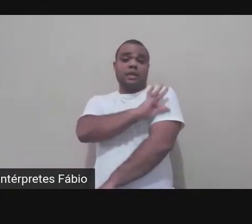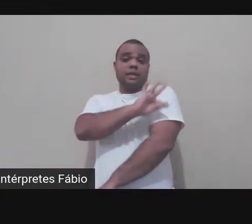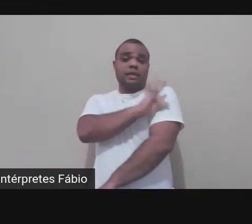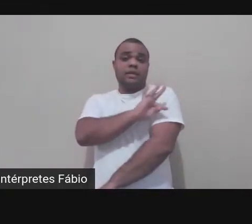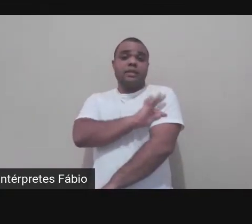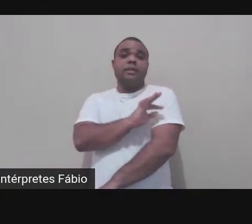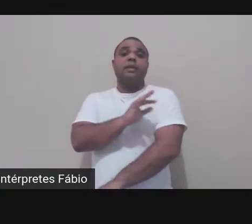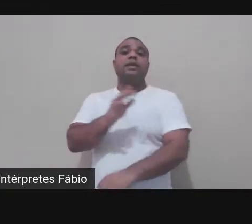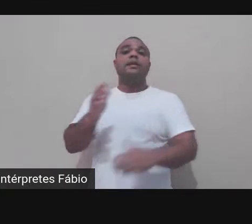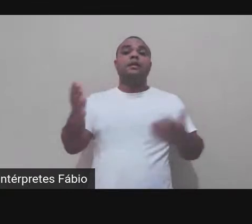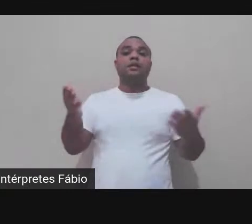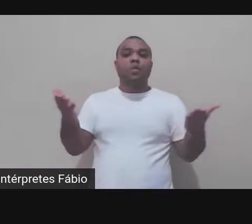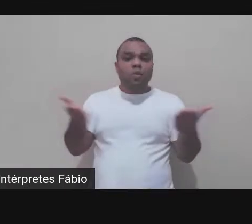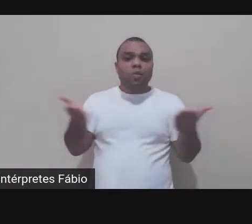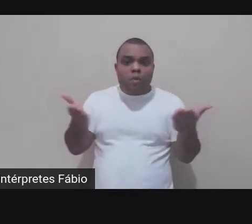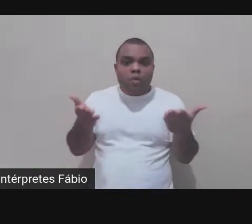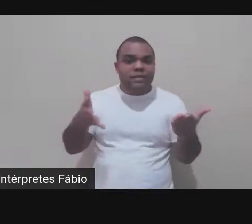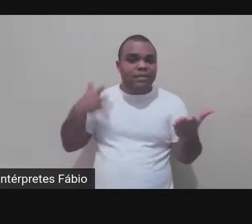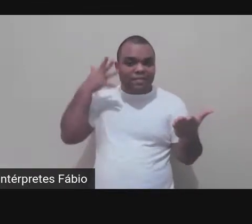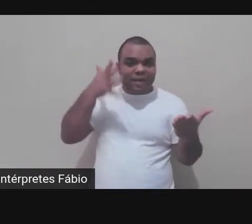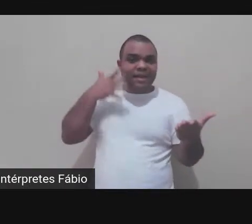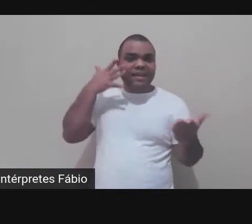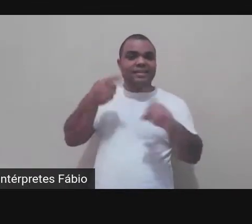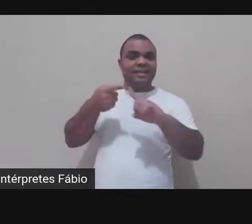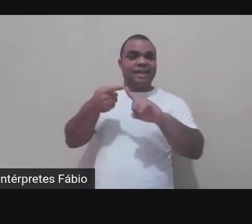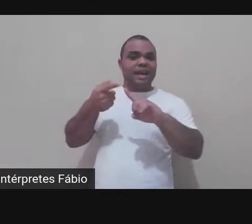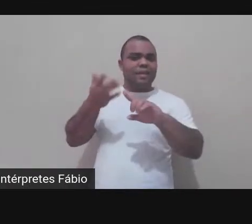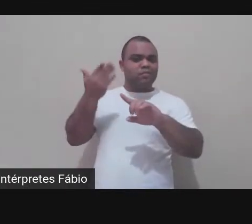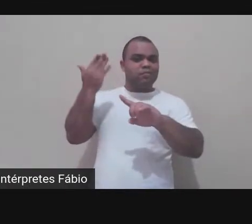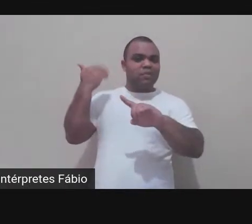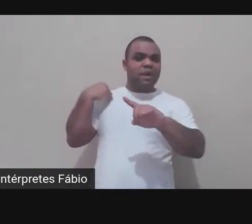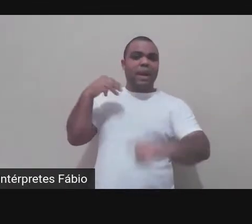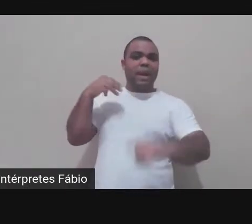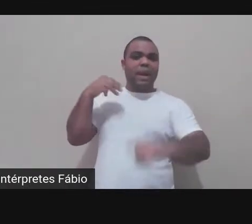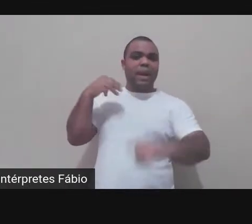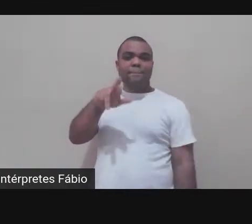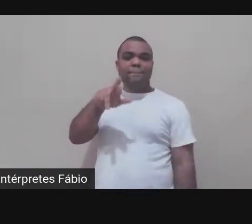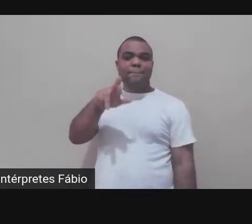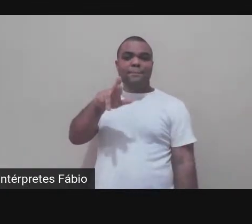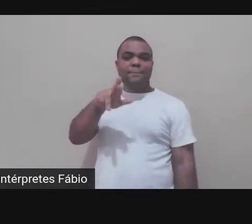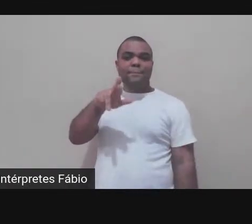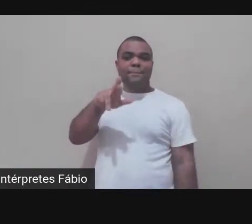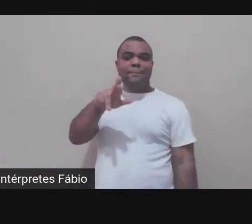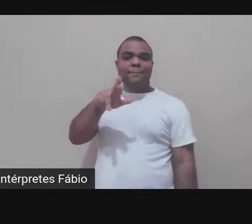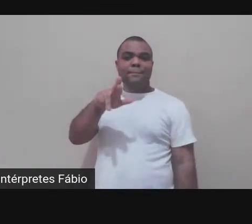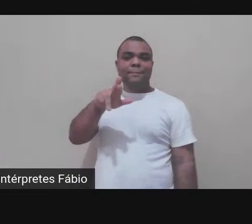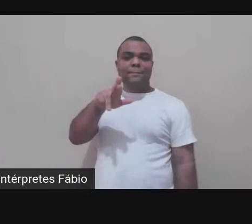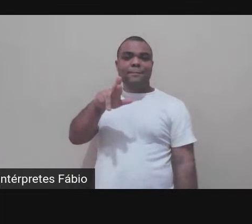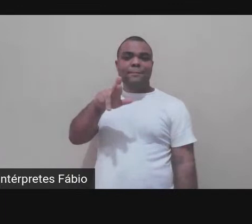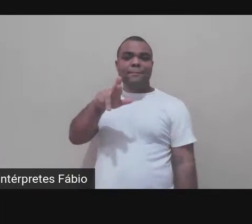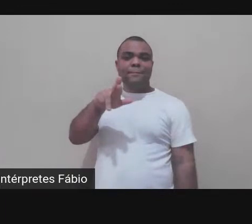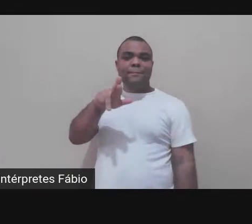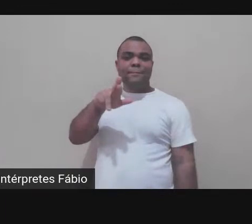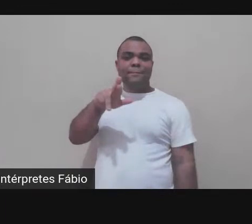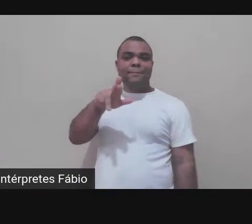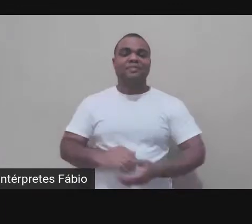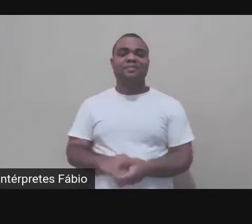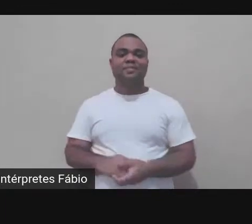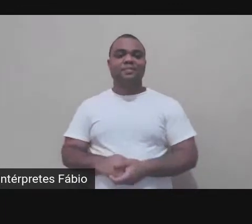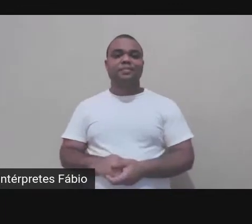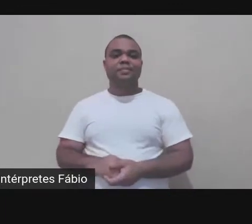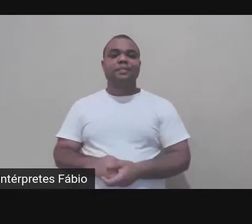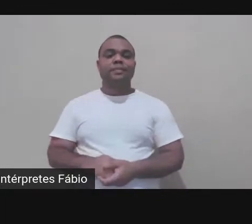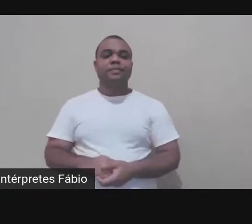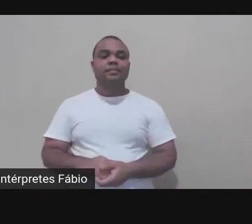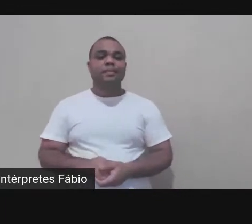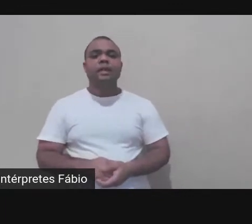e nesse momento no mestrado eu tive minhas duas primeiras experiências docentes eu fui tutora tanto da disciplina no Unicell